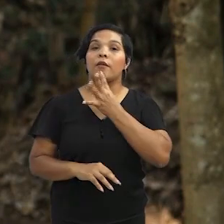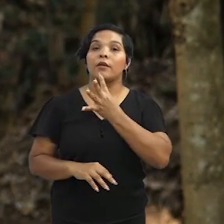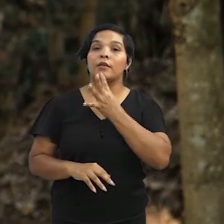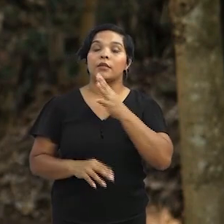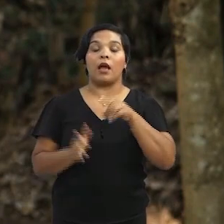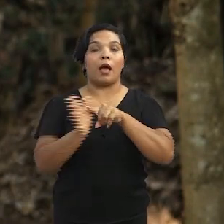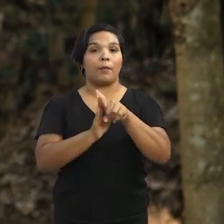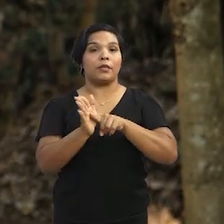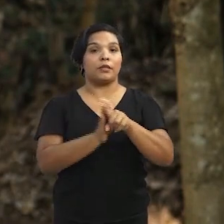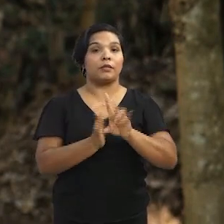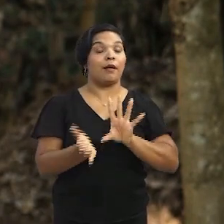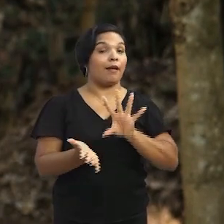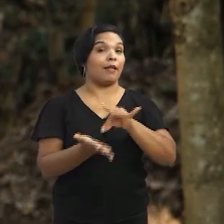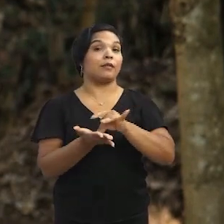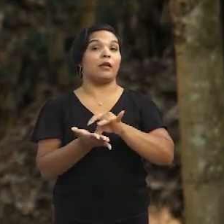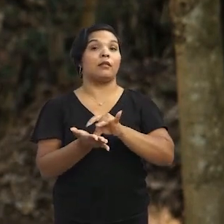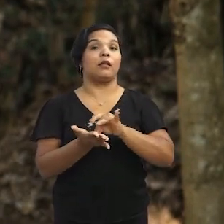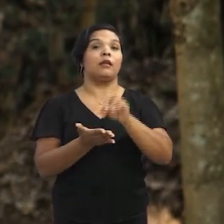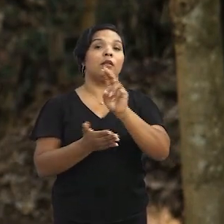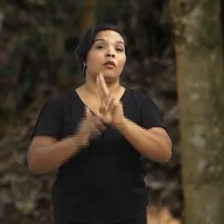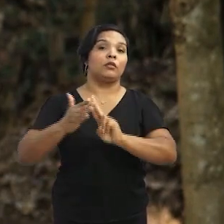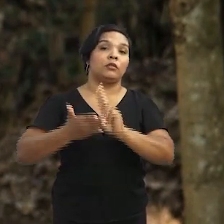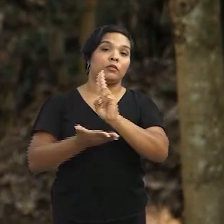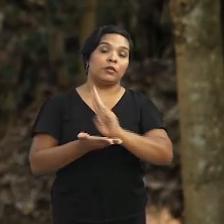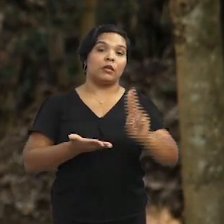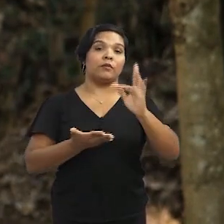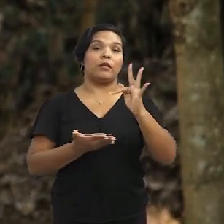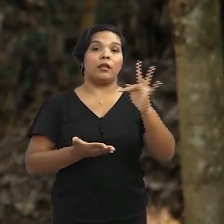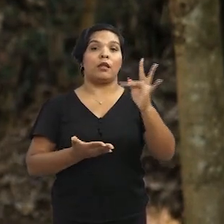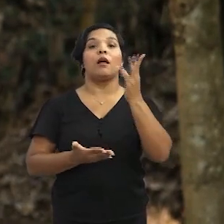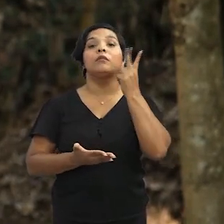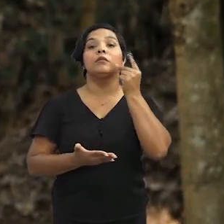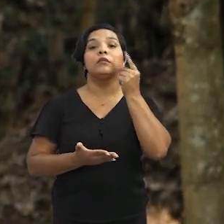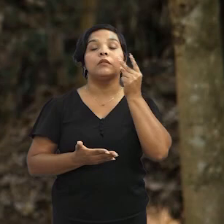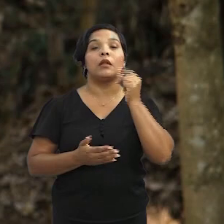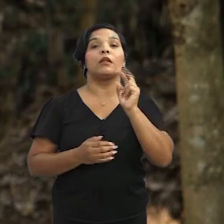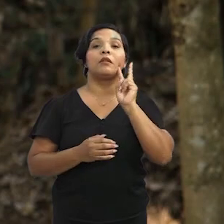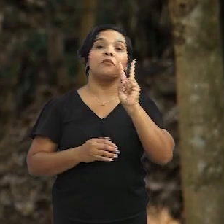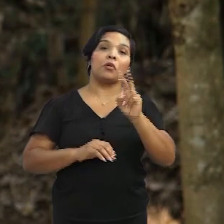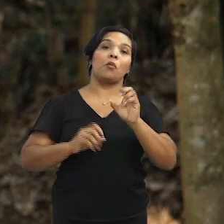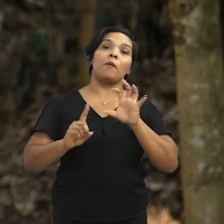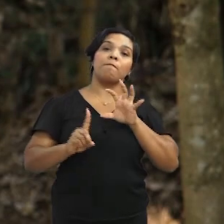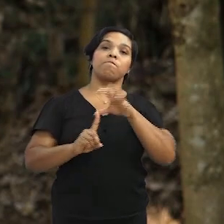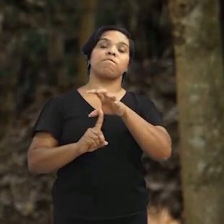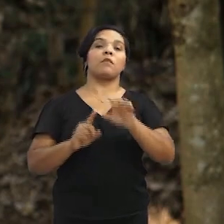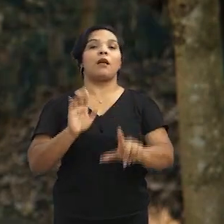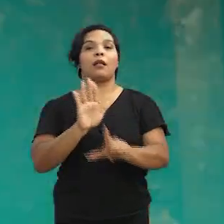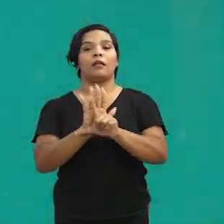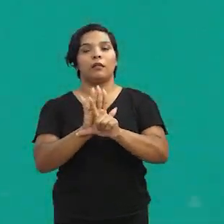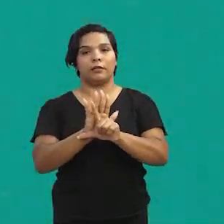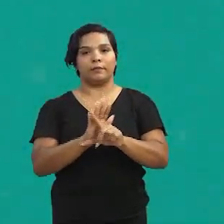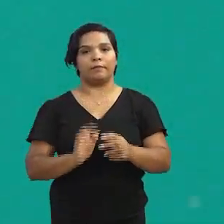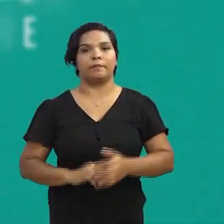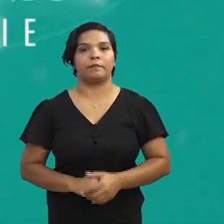Você vai conhecer agora uma pesquisa realizada na Universidade Federal do Ceará que avaliou o impacto dessa lei.